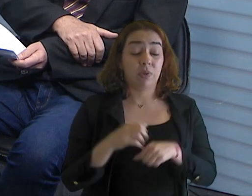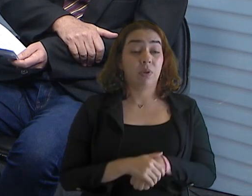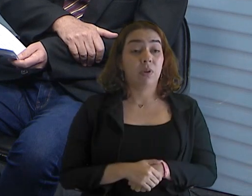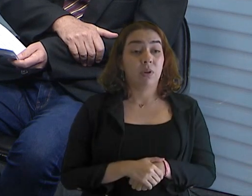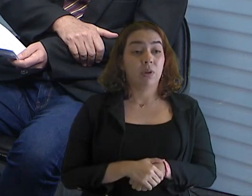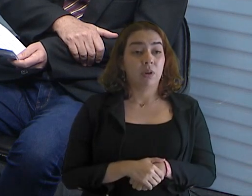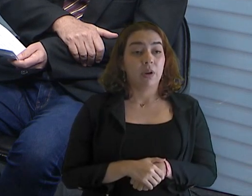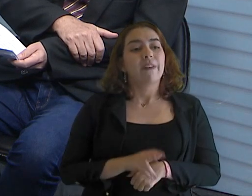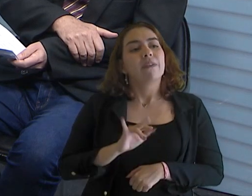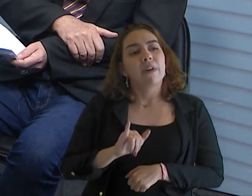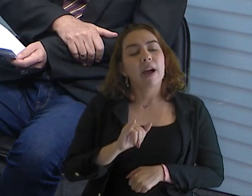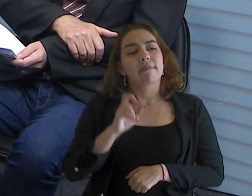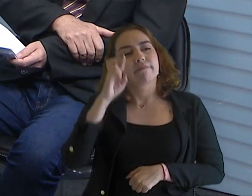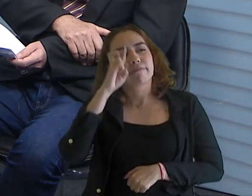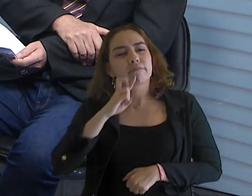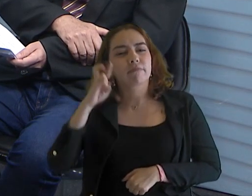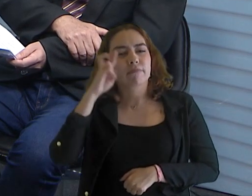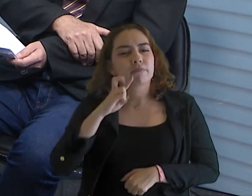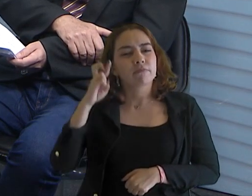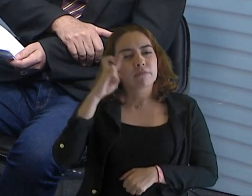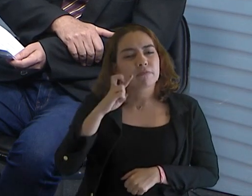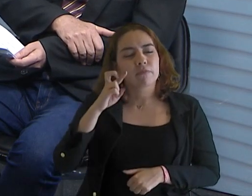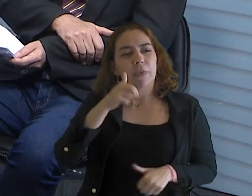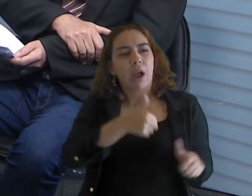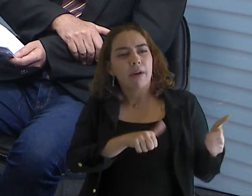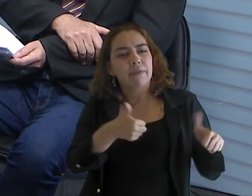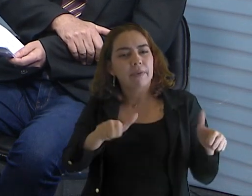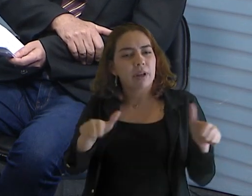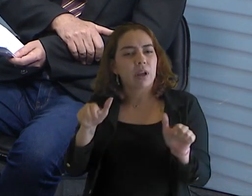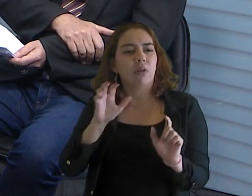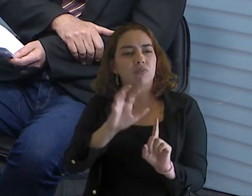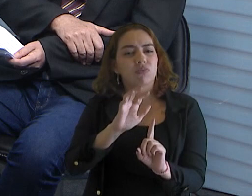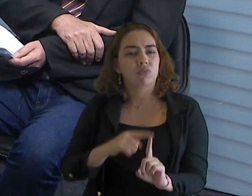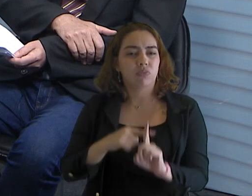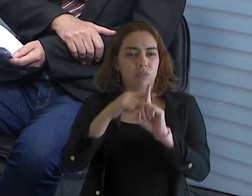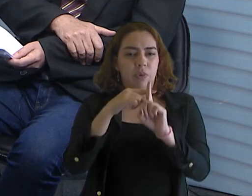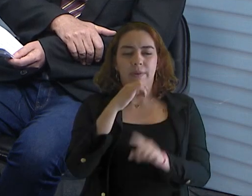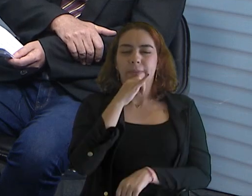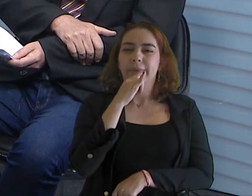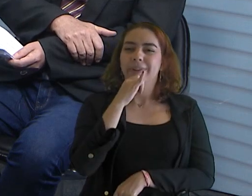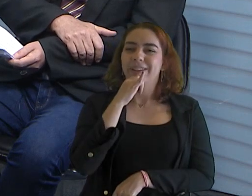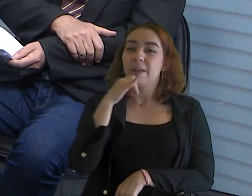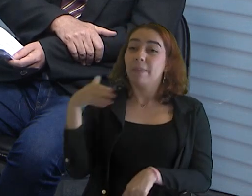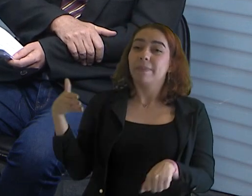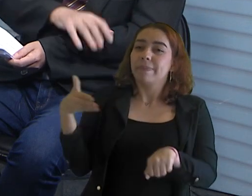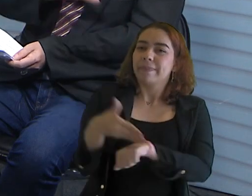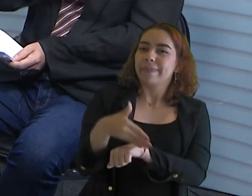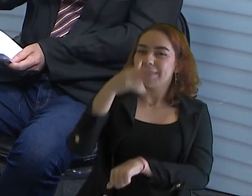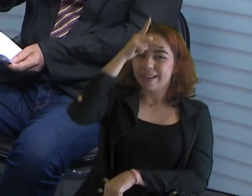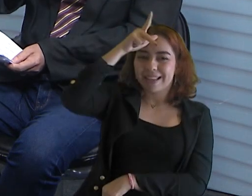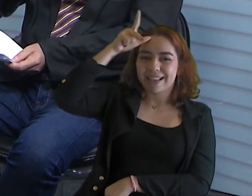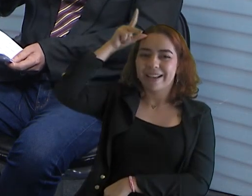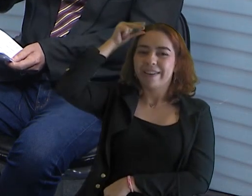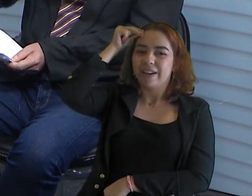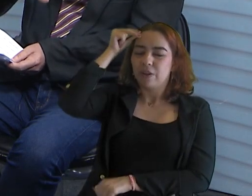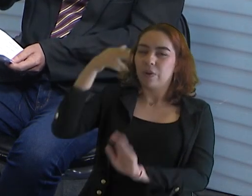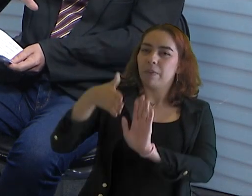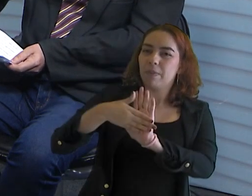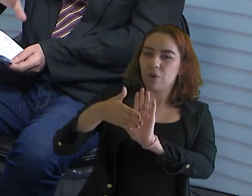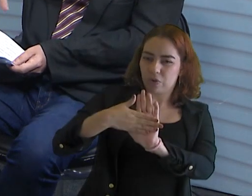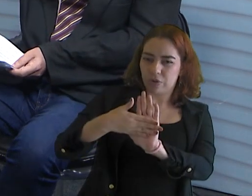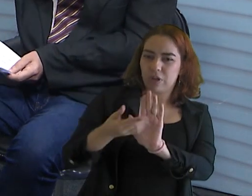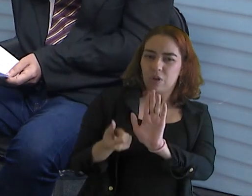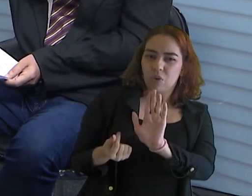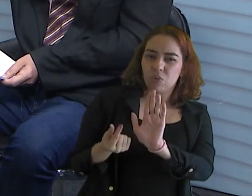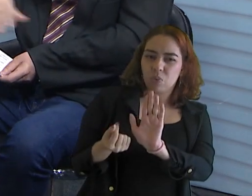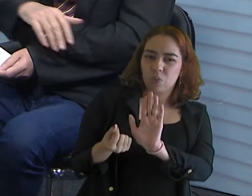realmente cause um impacto positivo na sociedade. O tribunal esteve aqui e realmente melhorou a Sugerir que as prefeituras usem bem